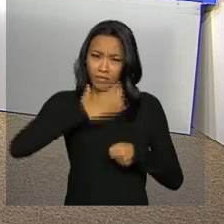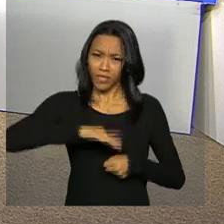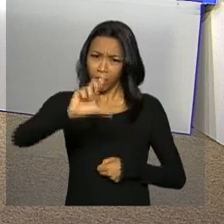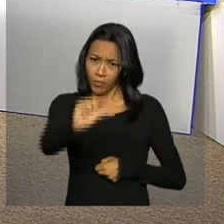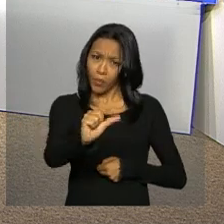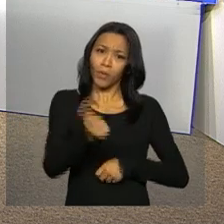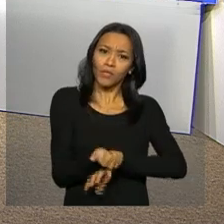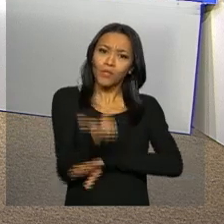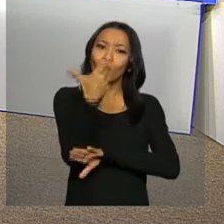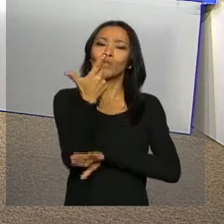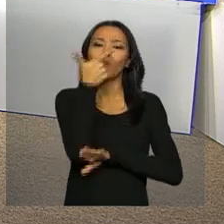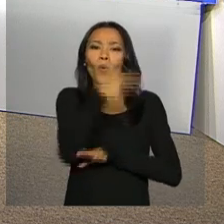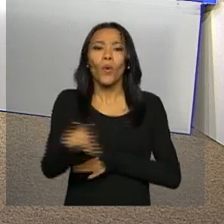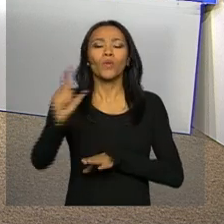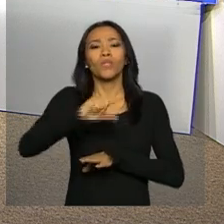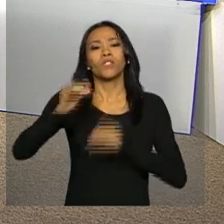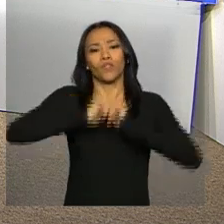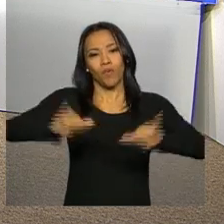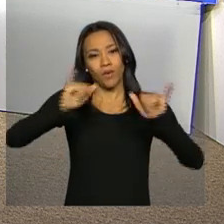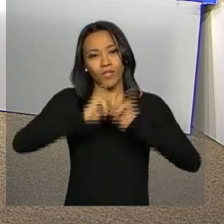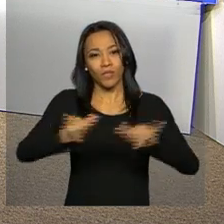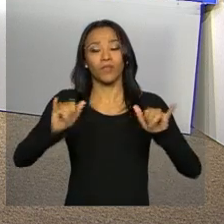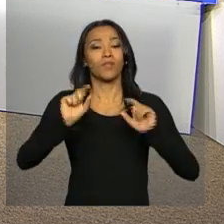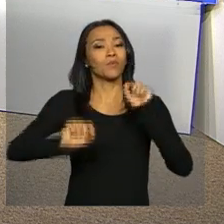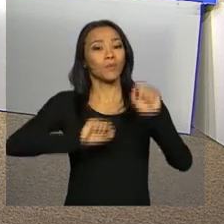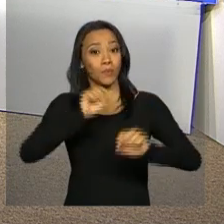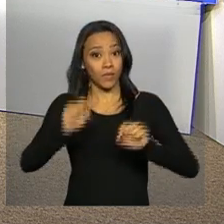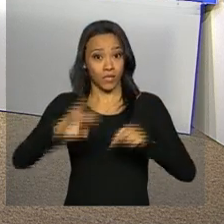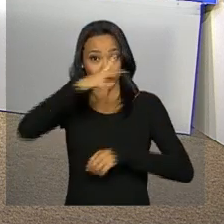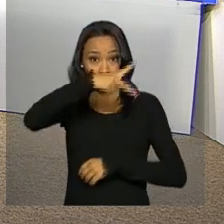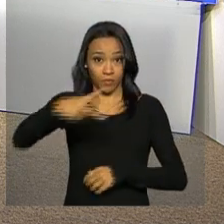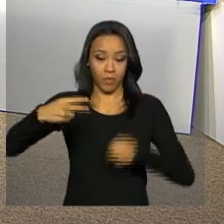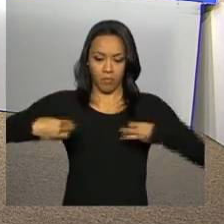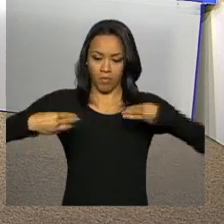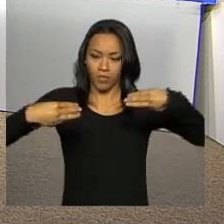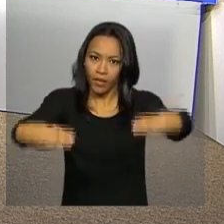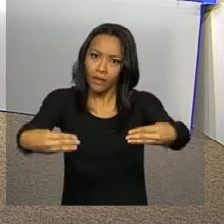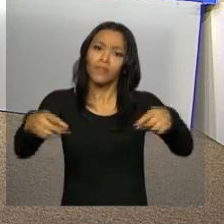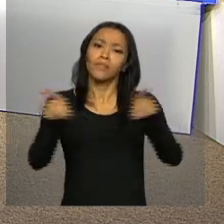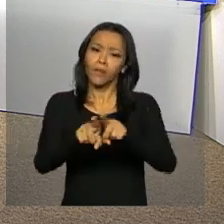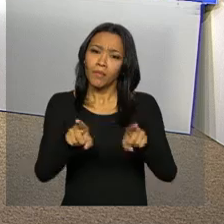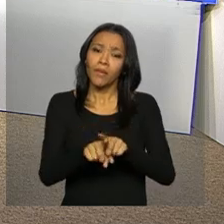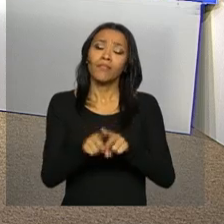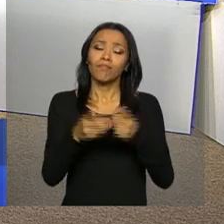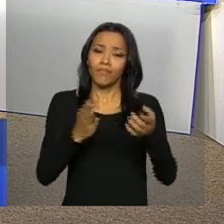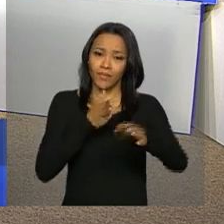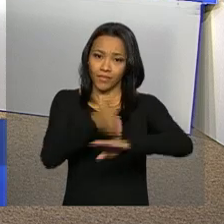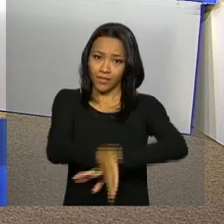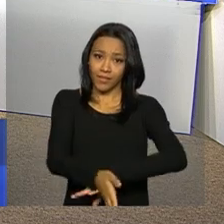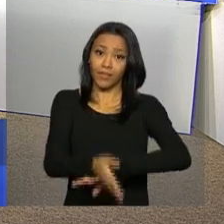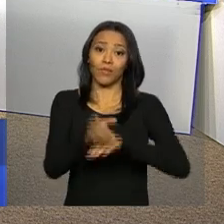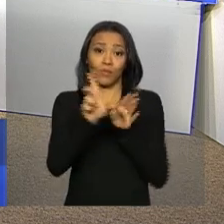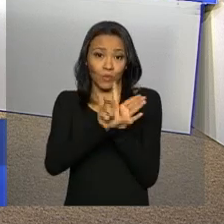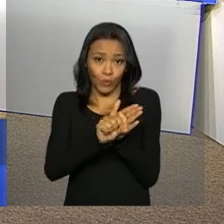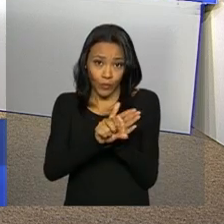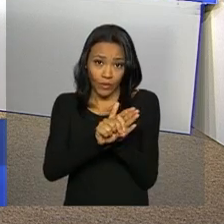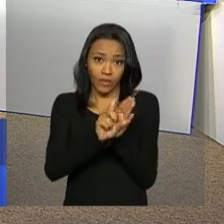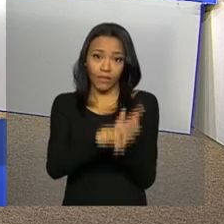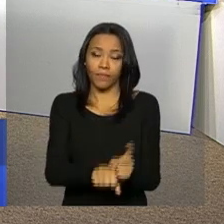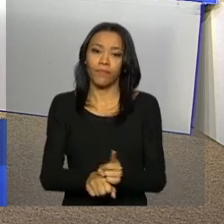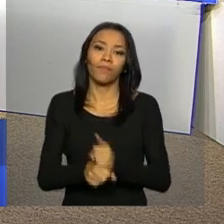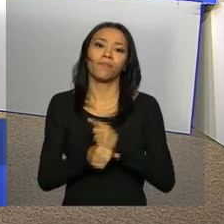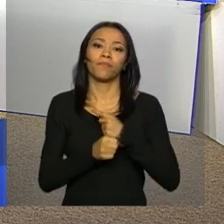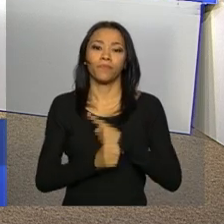meio-dia, com outras informações. Acompanhe as notícias do Executivo Federal também nas nossas redes sociais, twitter.com.br